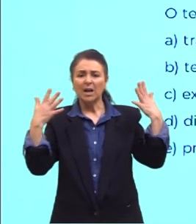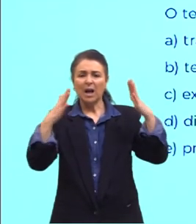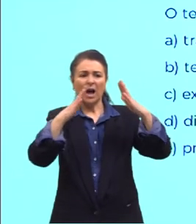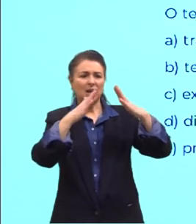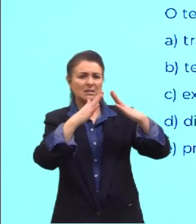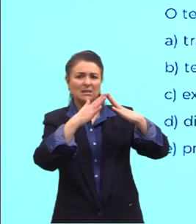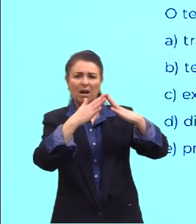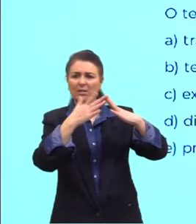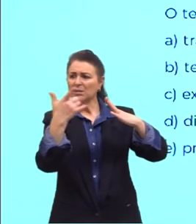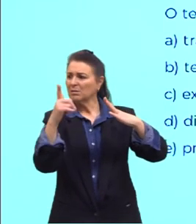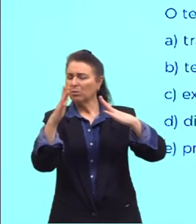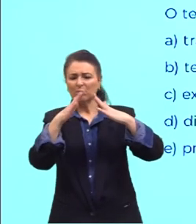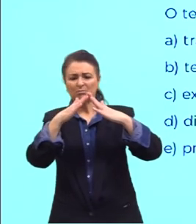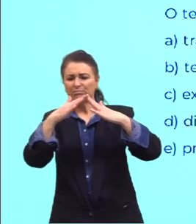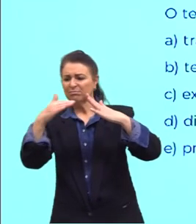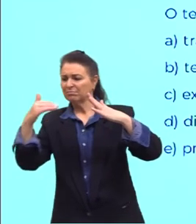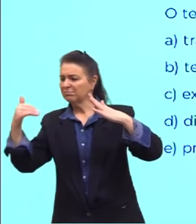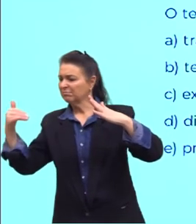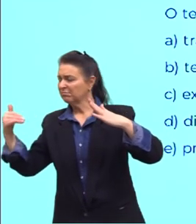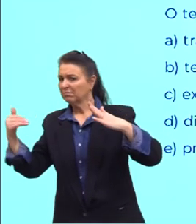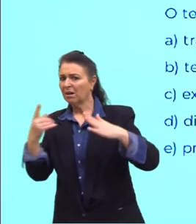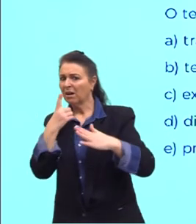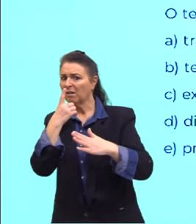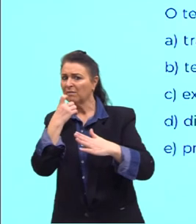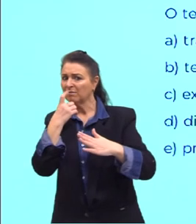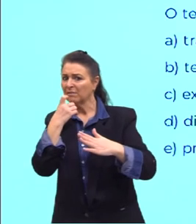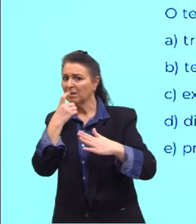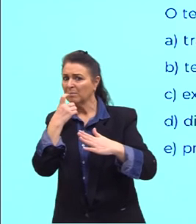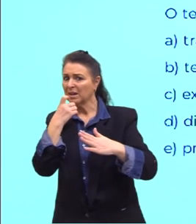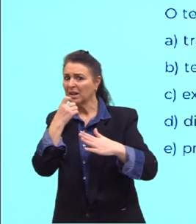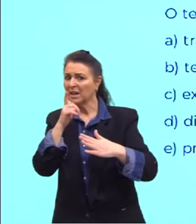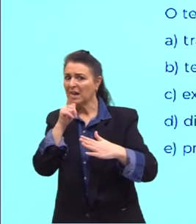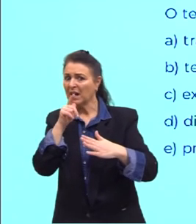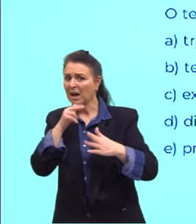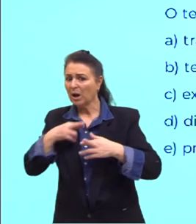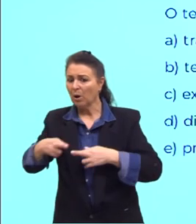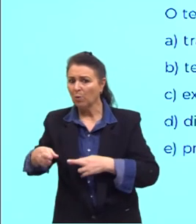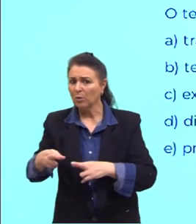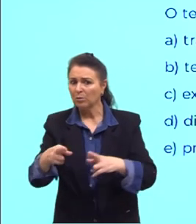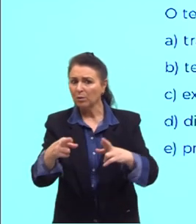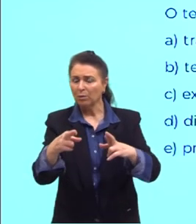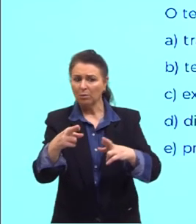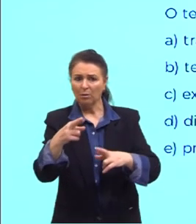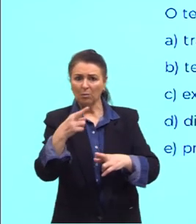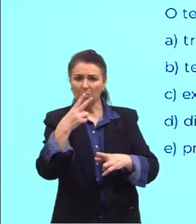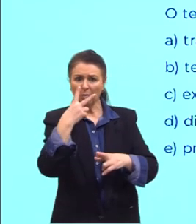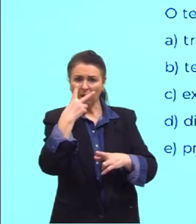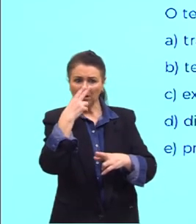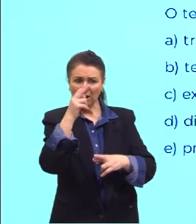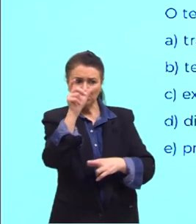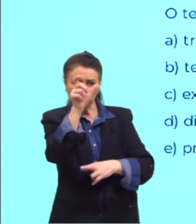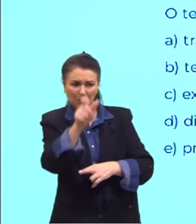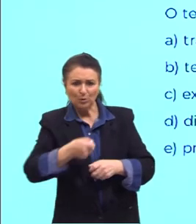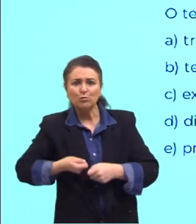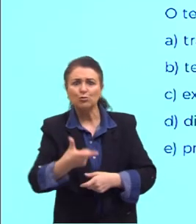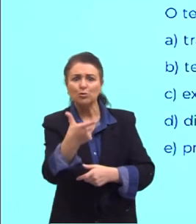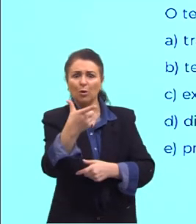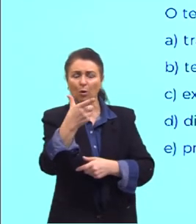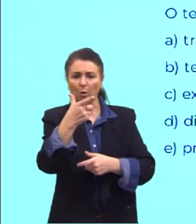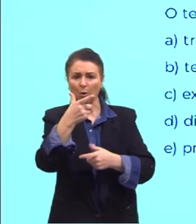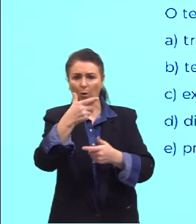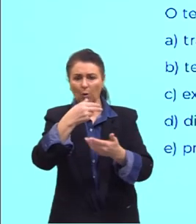estão as casas, vermelhas estão as águas, os rios, como se alguém as tivesse tingido. Nos escudos